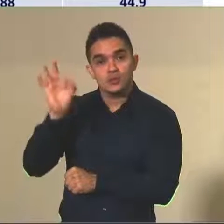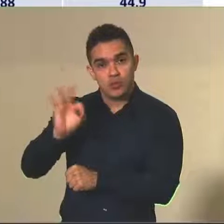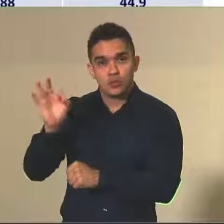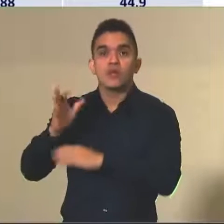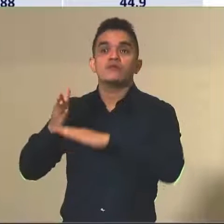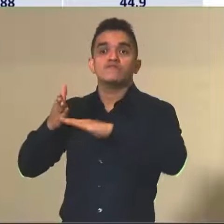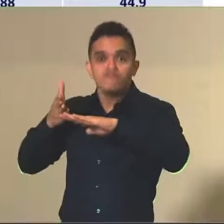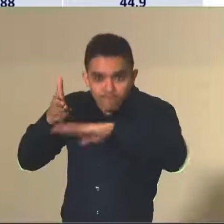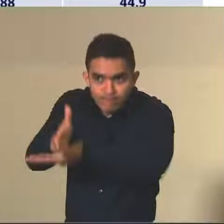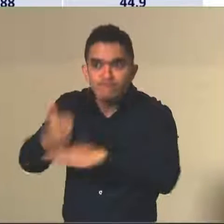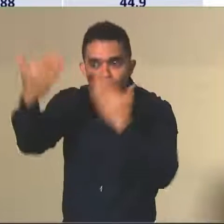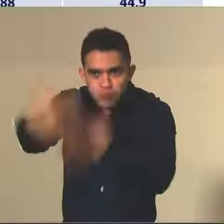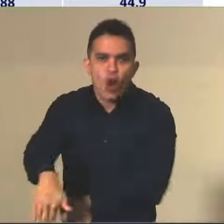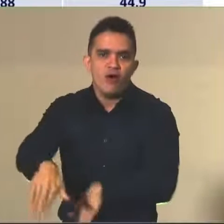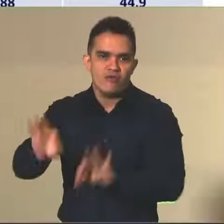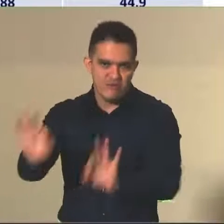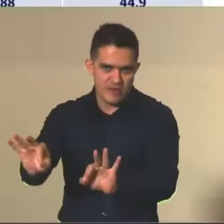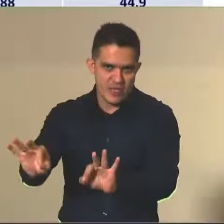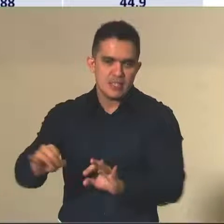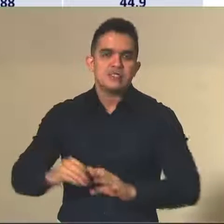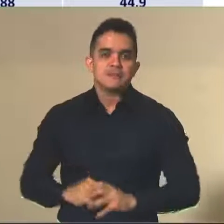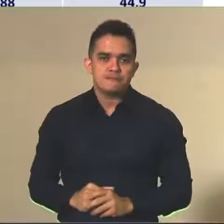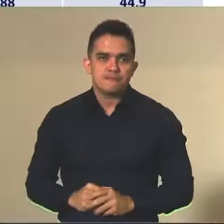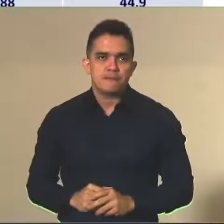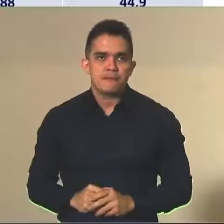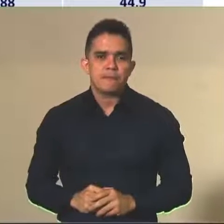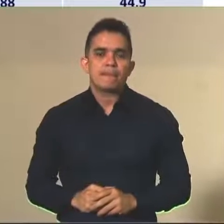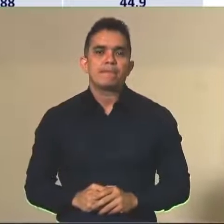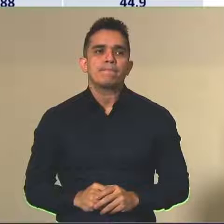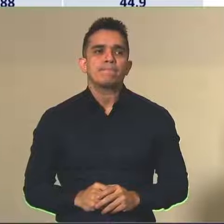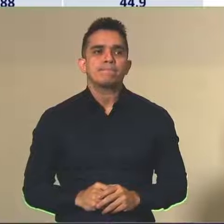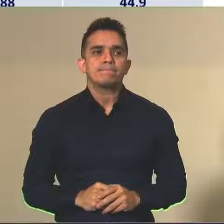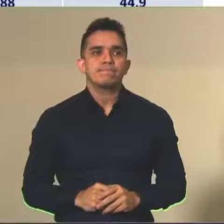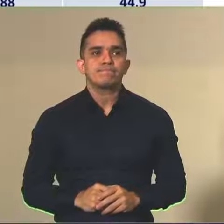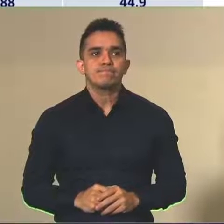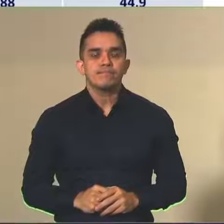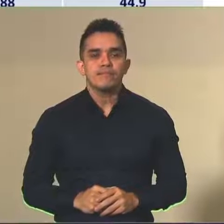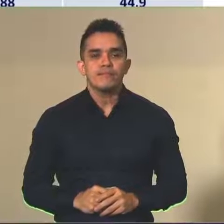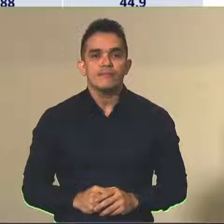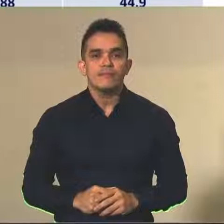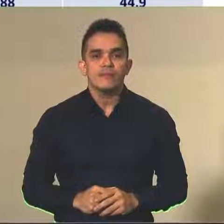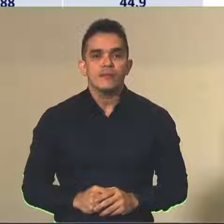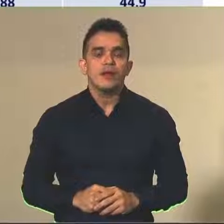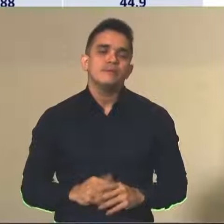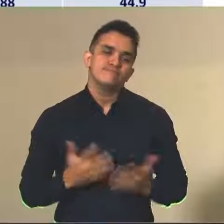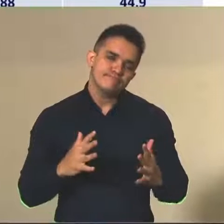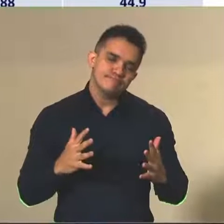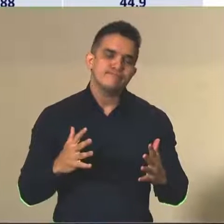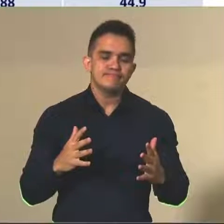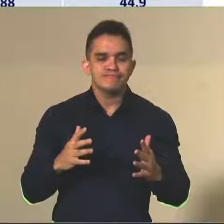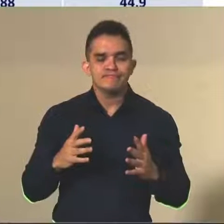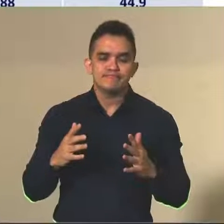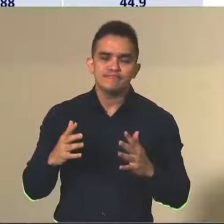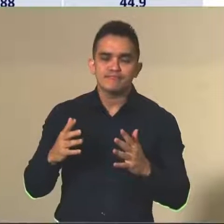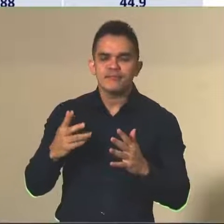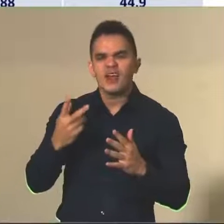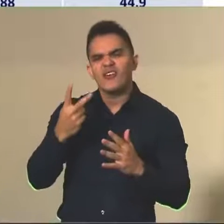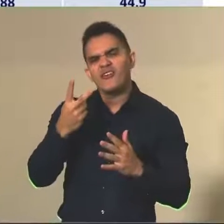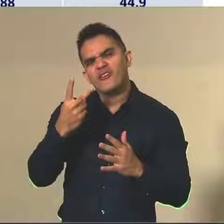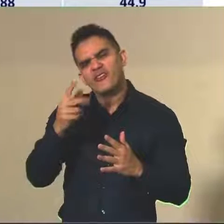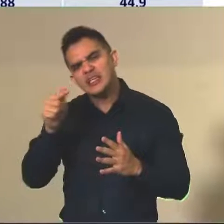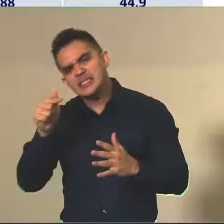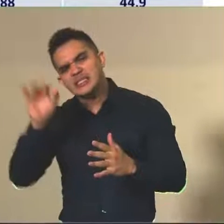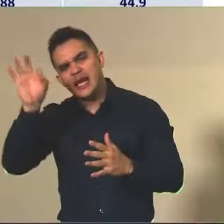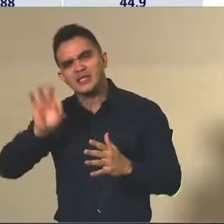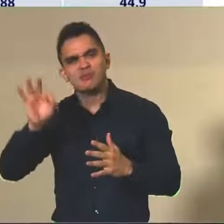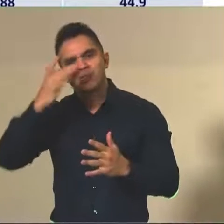,9% de participação, ou de abstenção, os presentes no segundo dia,